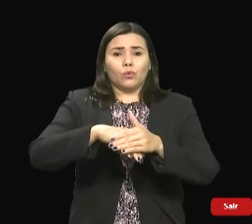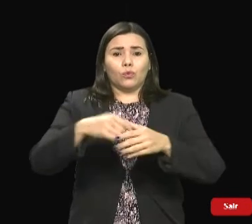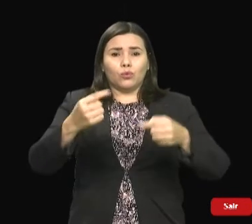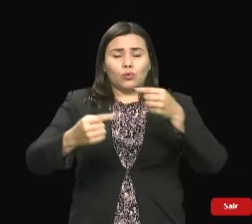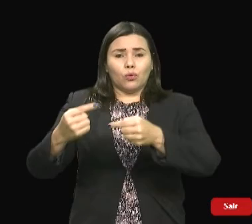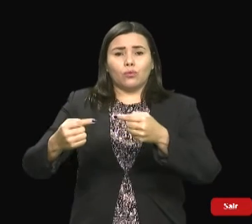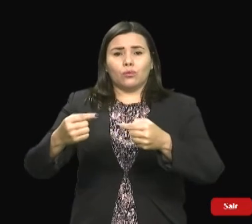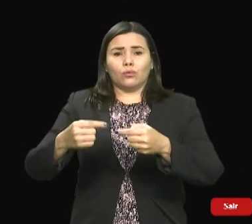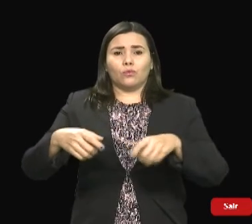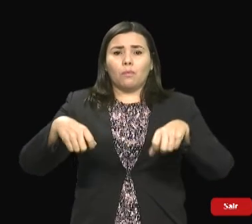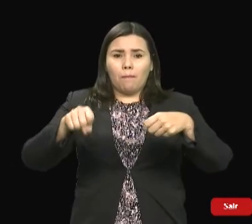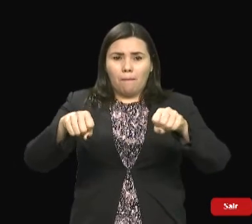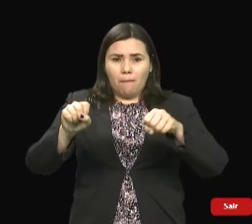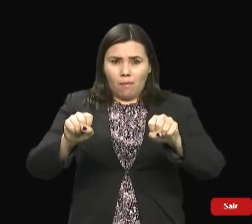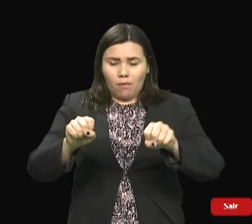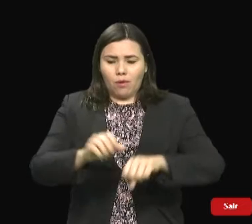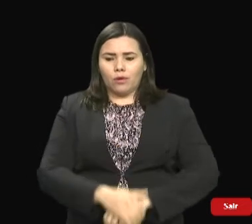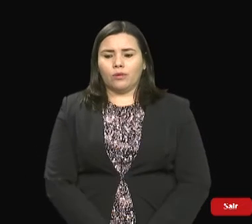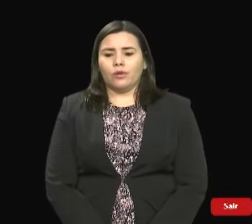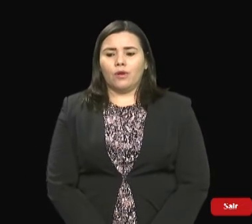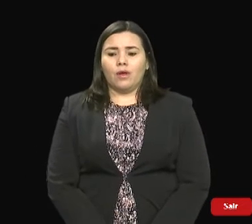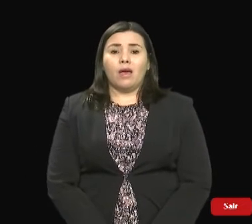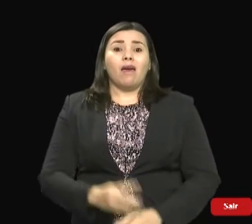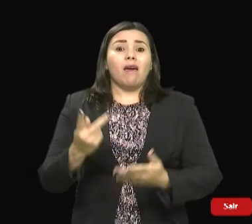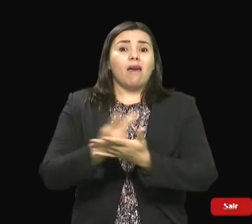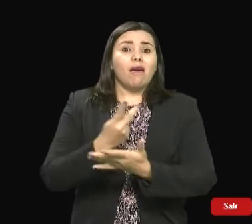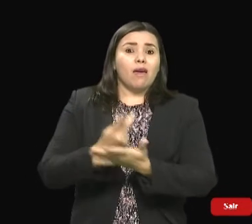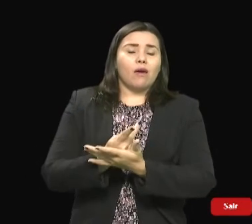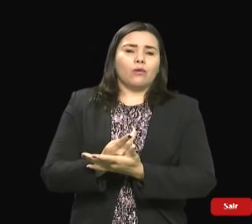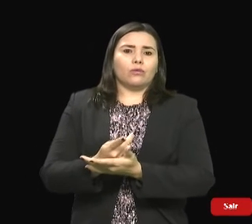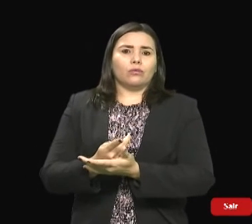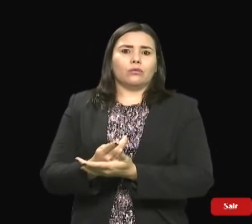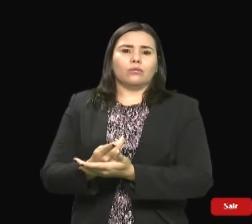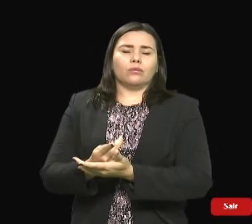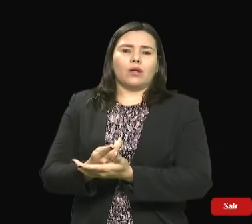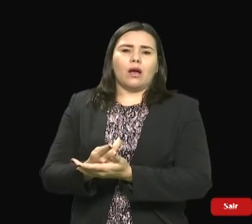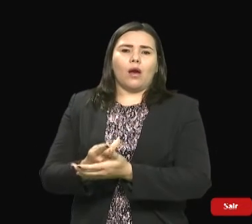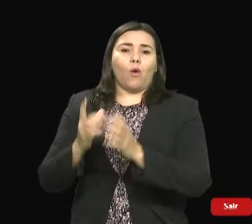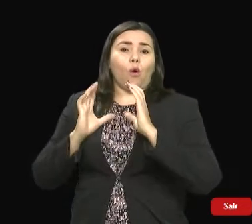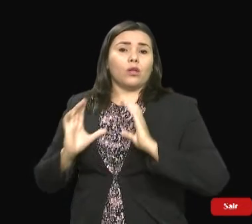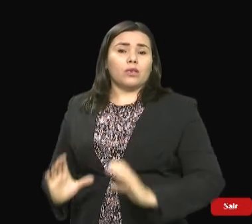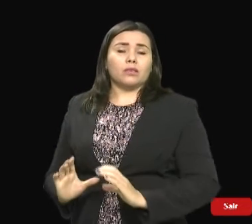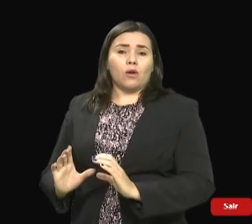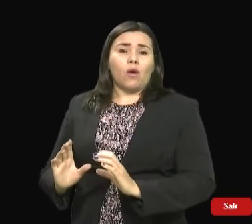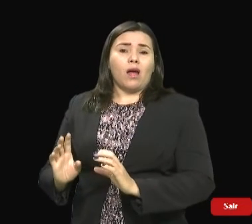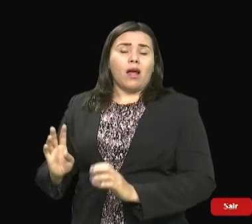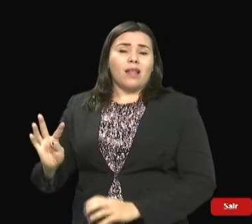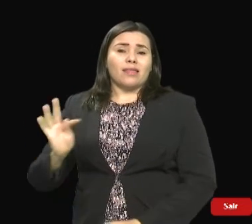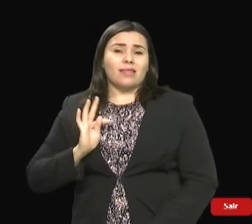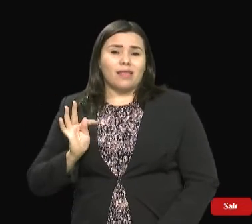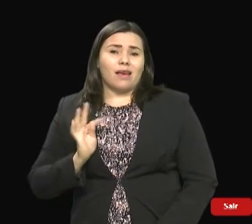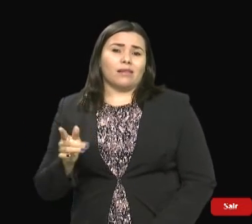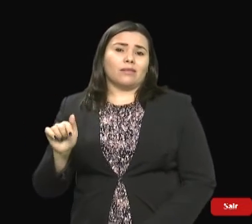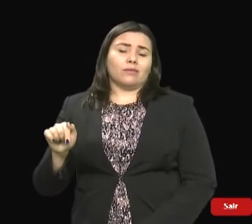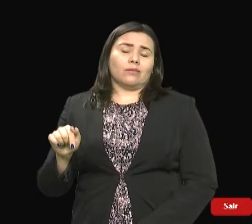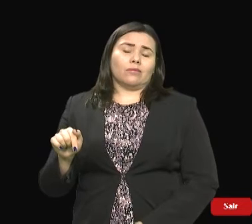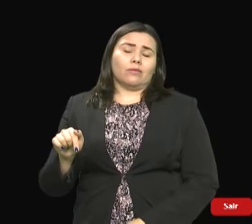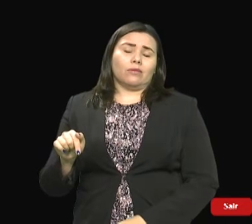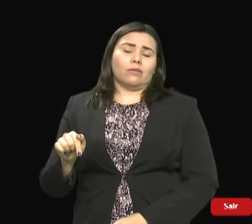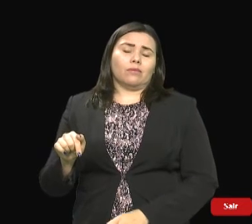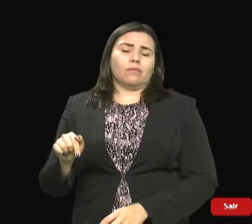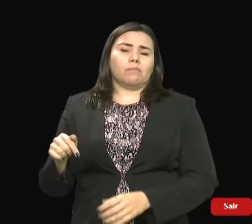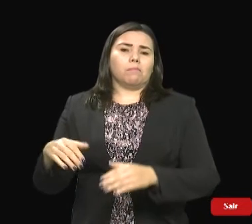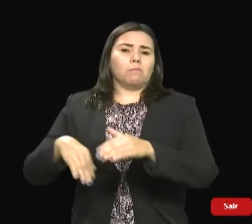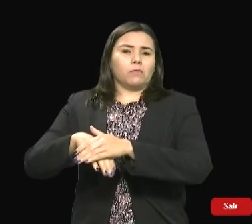infelizmente por erros. Da comissão técnica do moto, o moto foi desclassificado na Copa FMF, porém,